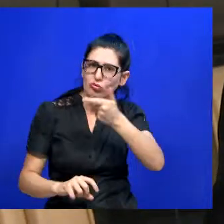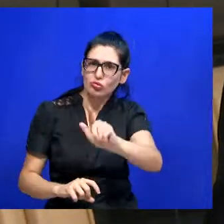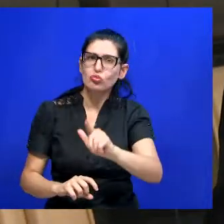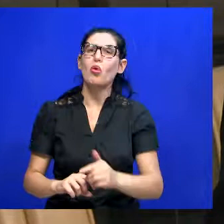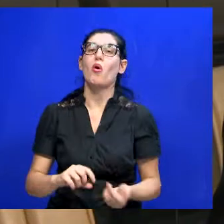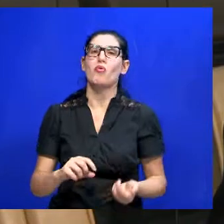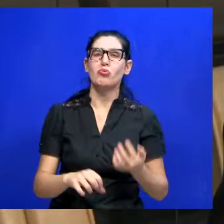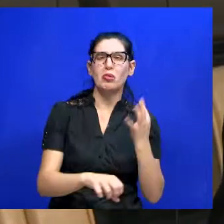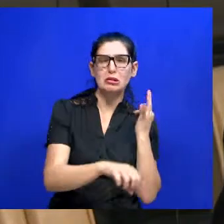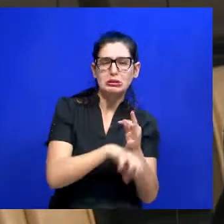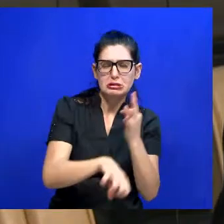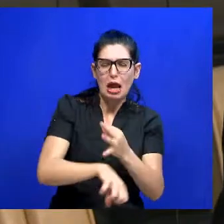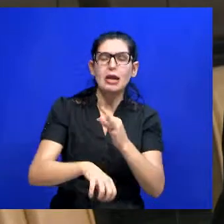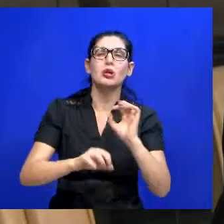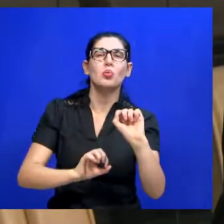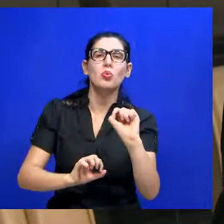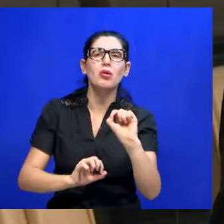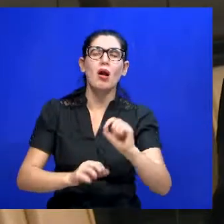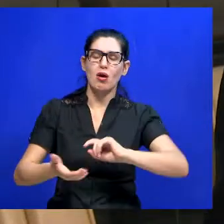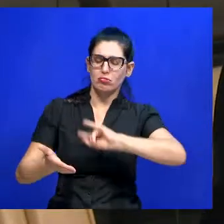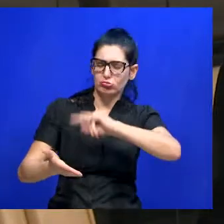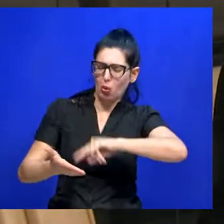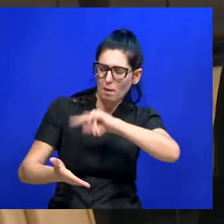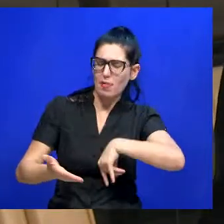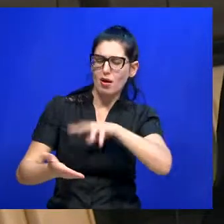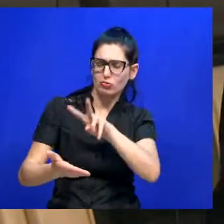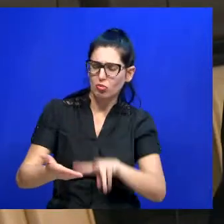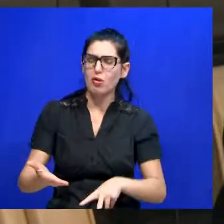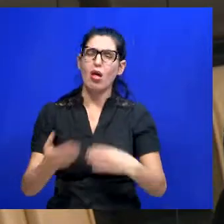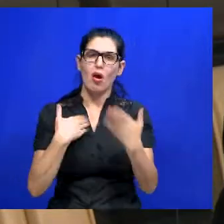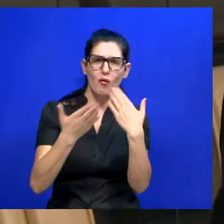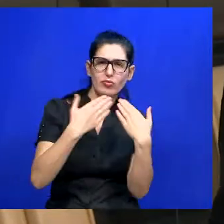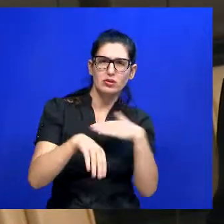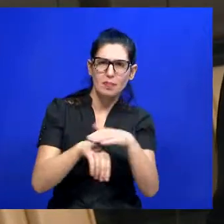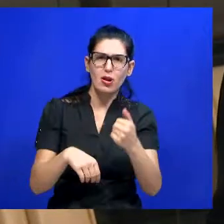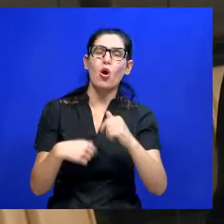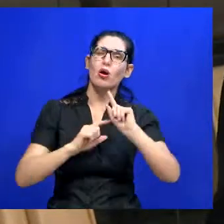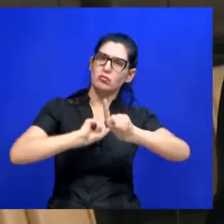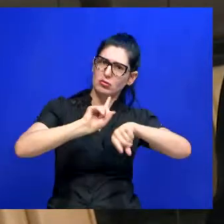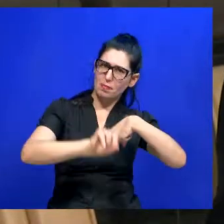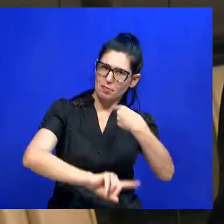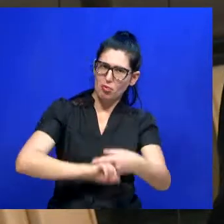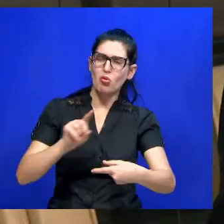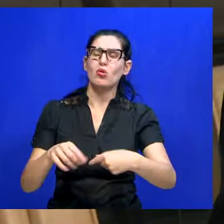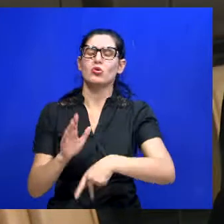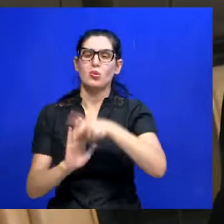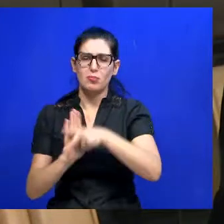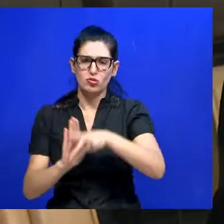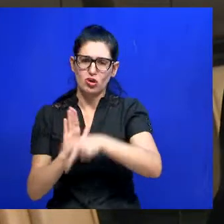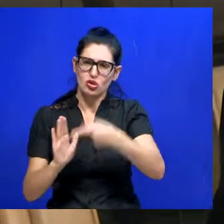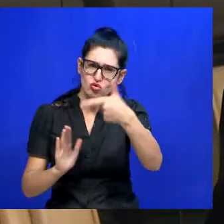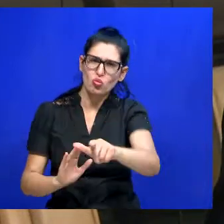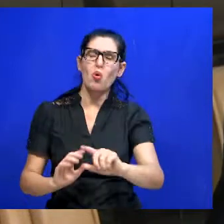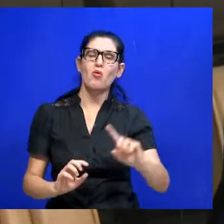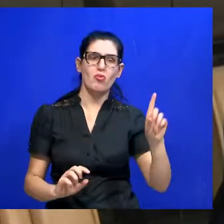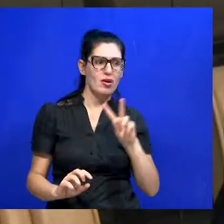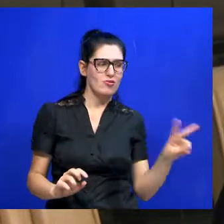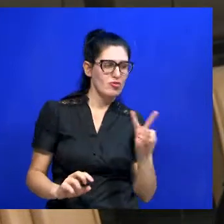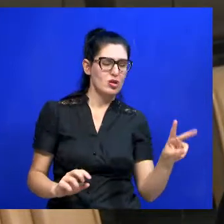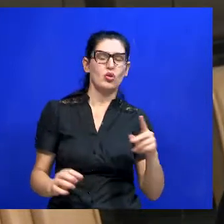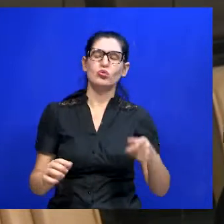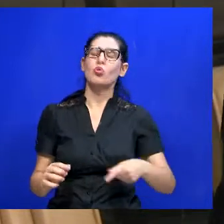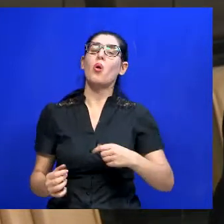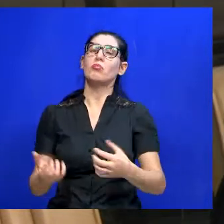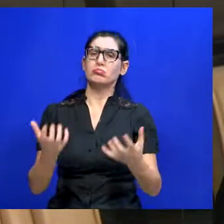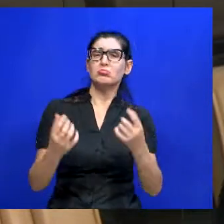parte técnica do projeto e, consequentemente, nas próximas sessões, este projeto deve voltar e, assim, os vereadores decidirão se irão aprová-lo